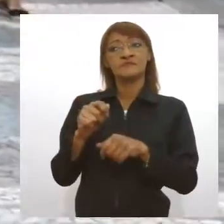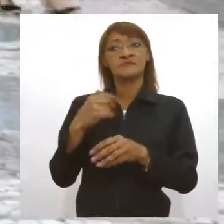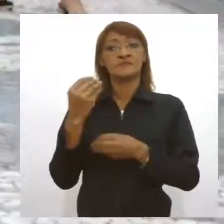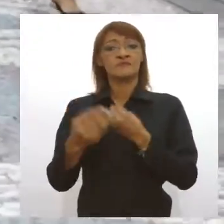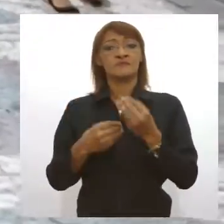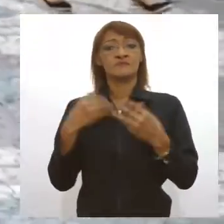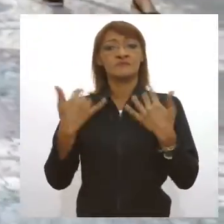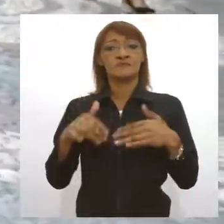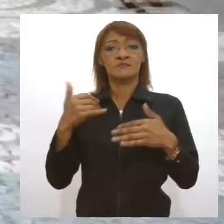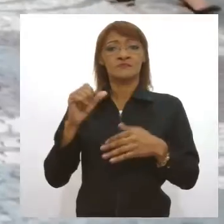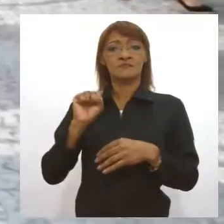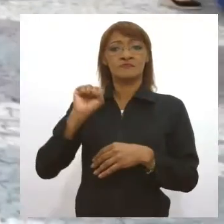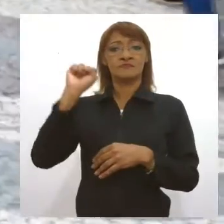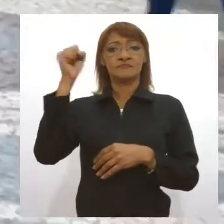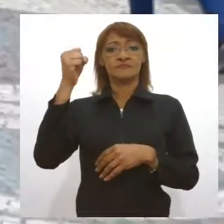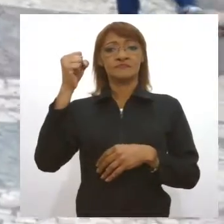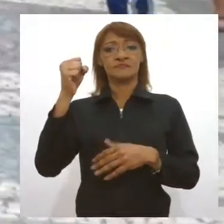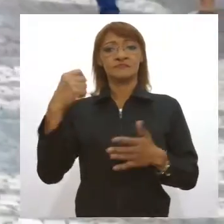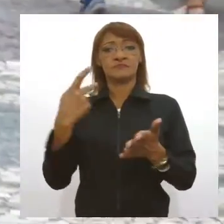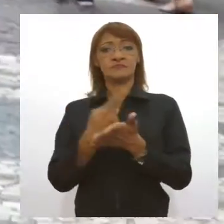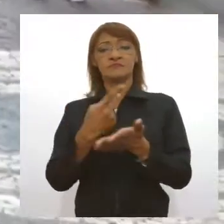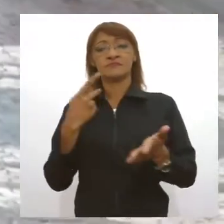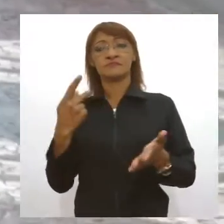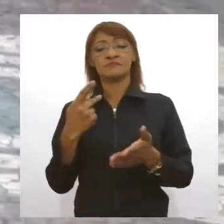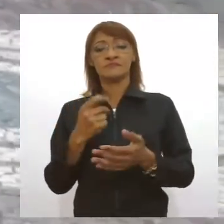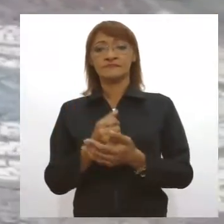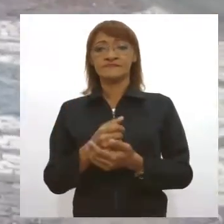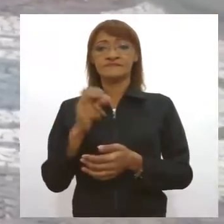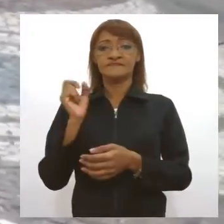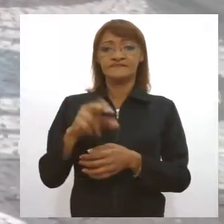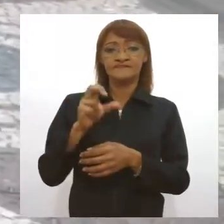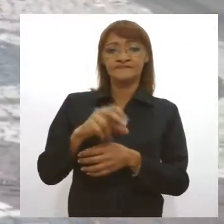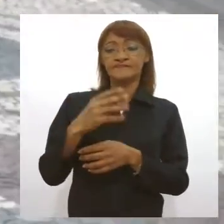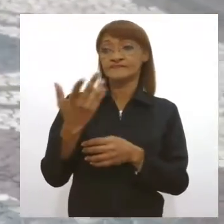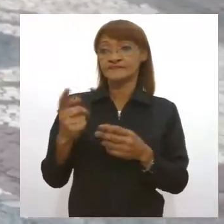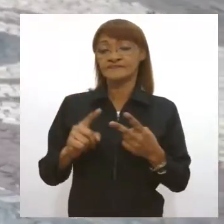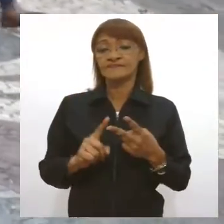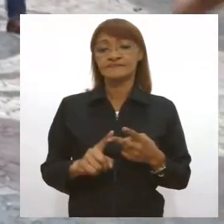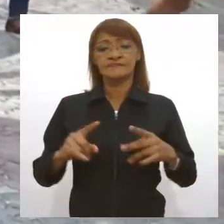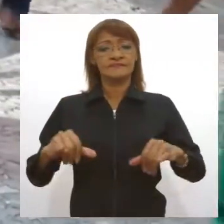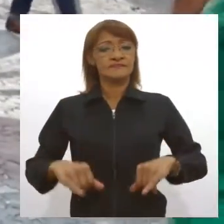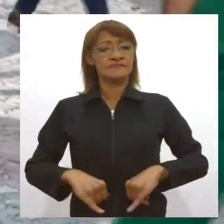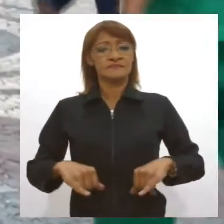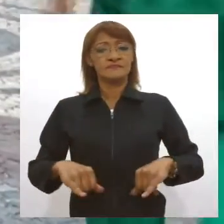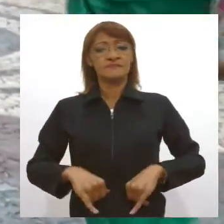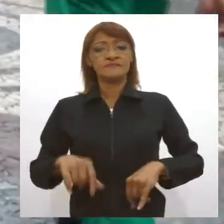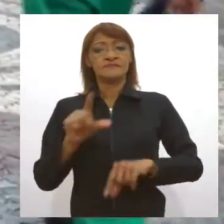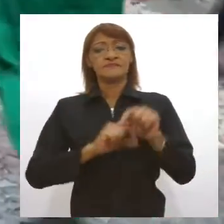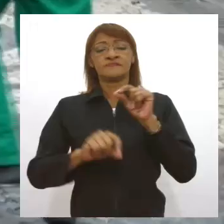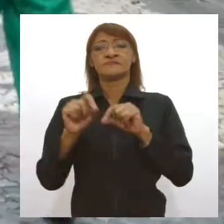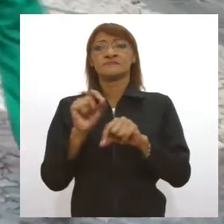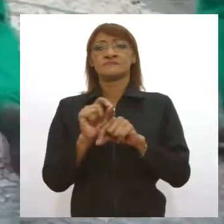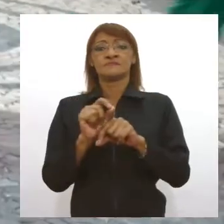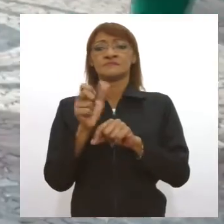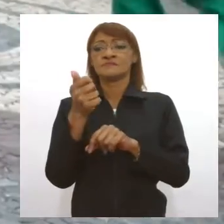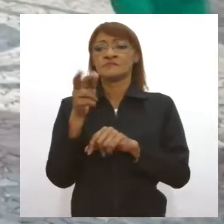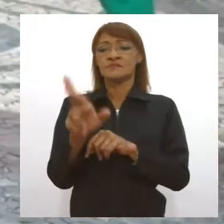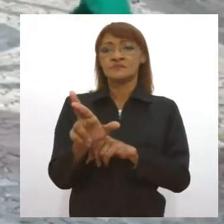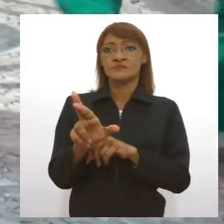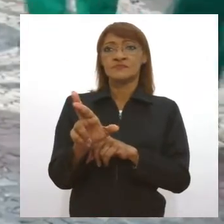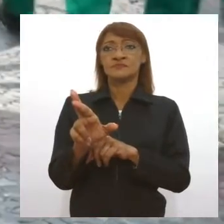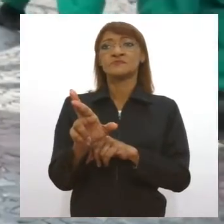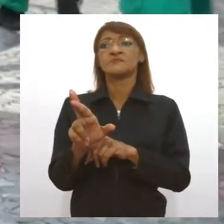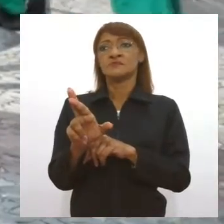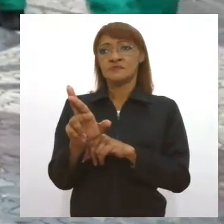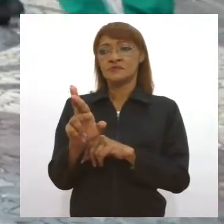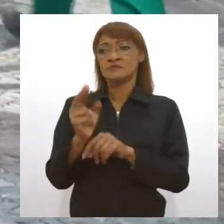graves da Covid-19, além de sofrerem frequentemente com a necessidade de ventilação mecânica e uma